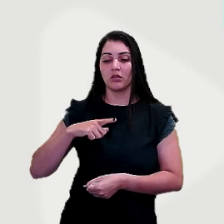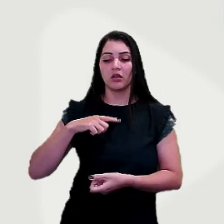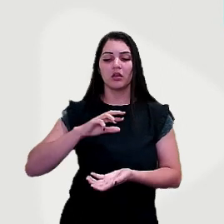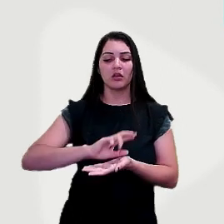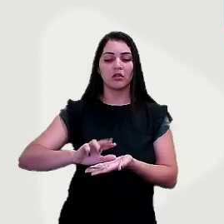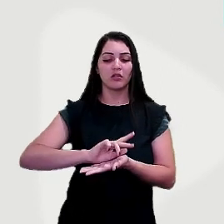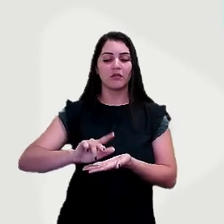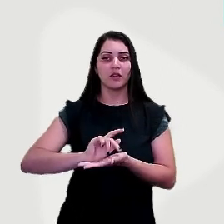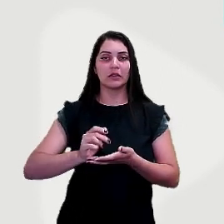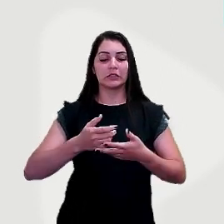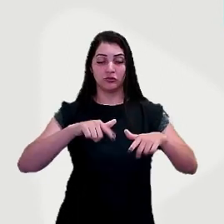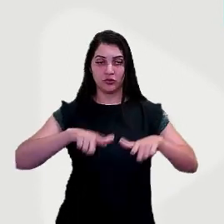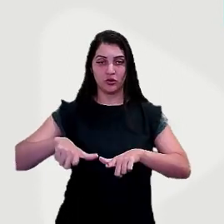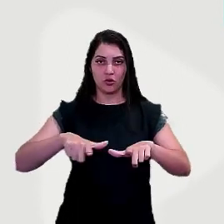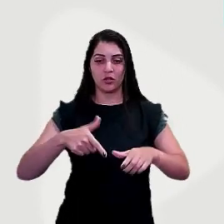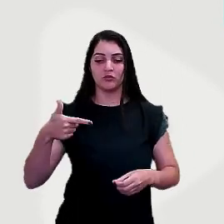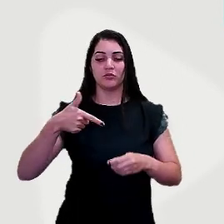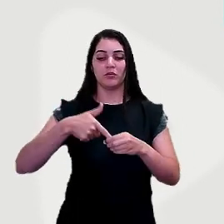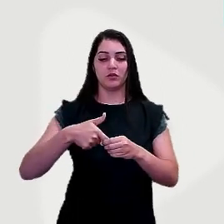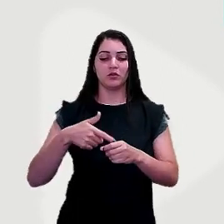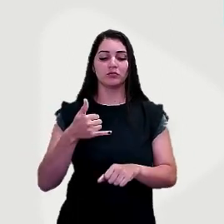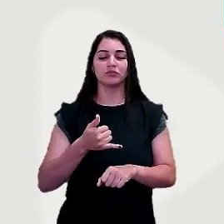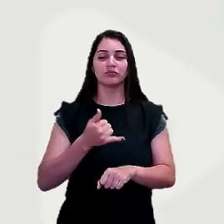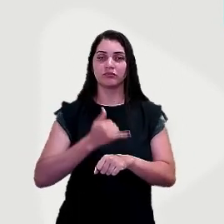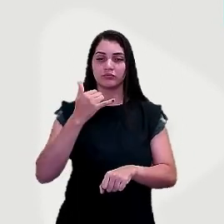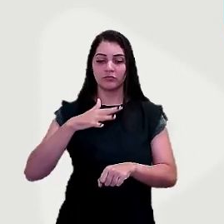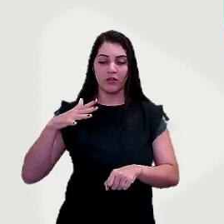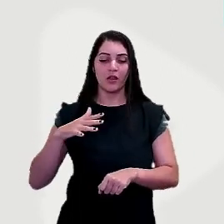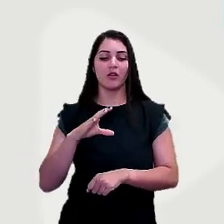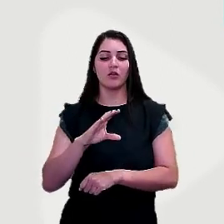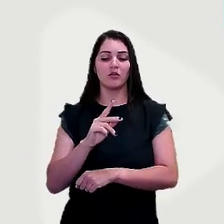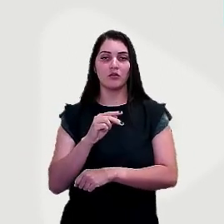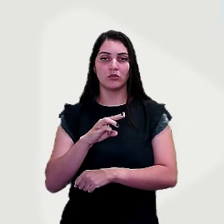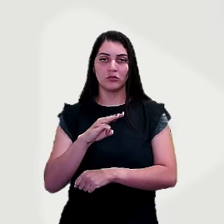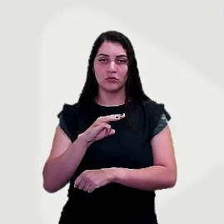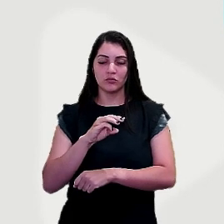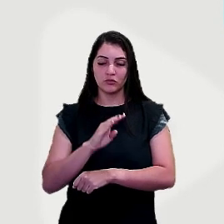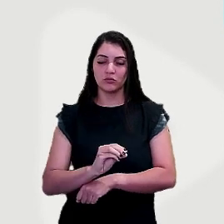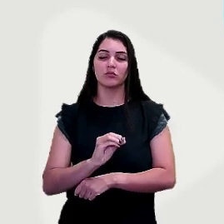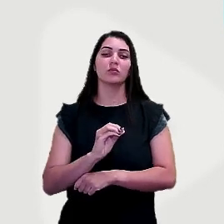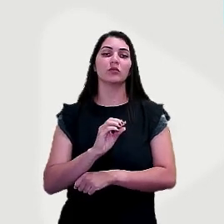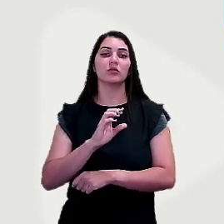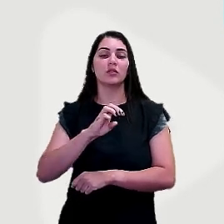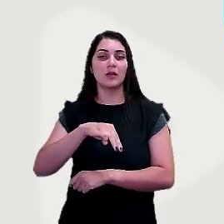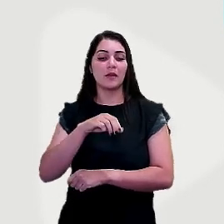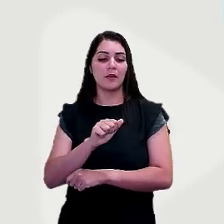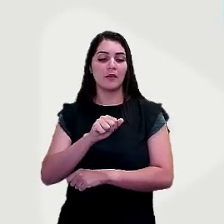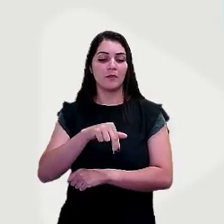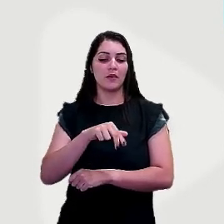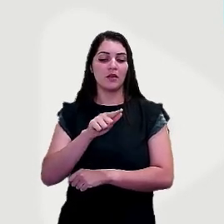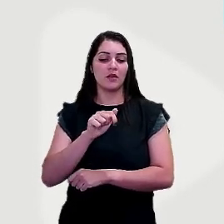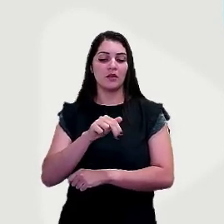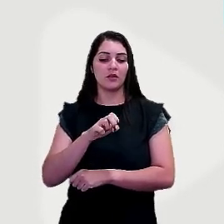petróleo, cavão mineral, ferro, chumbo, zinco e manganês, com destaque para o Oriente Médio, que produz cerca de